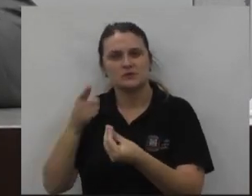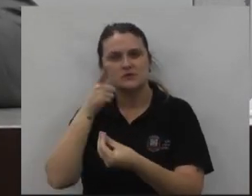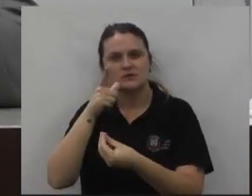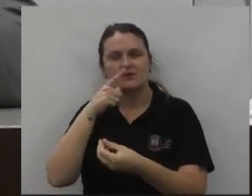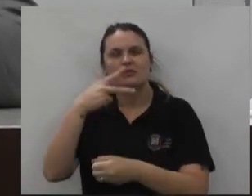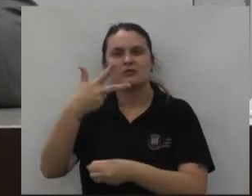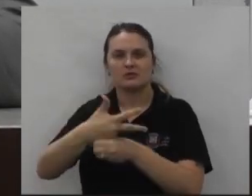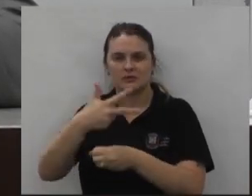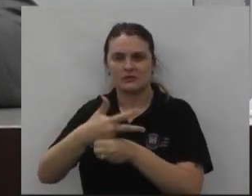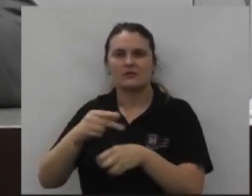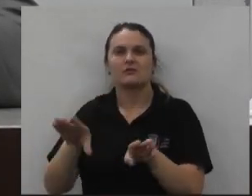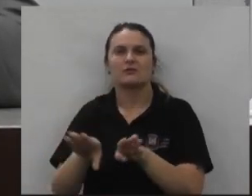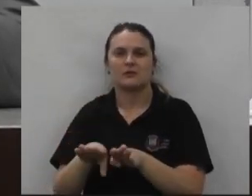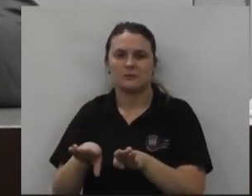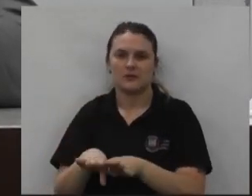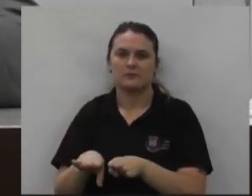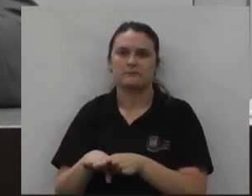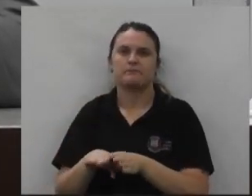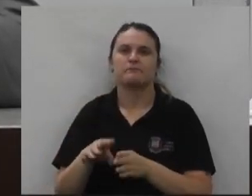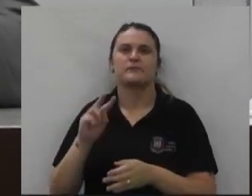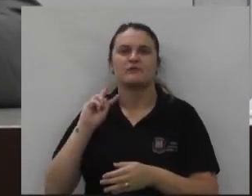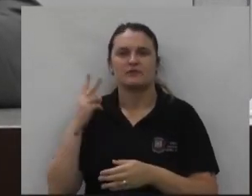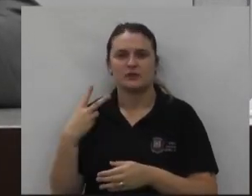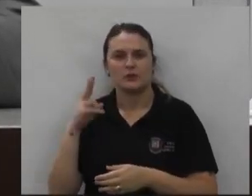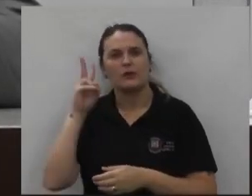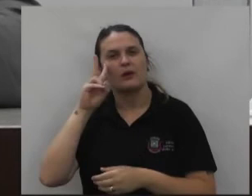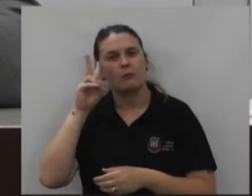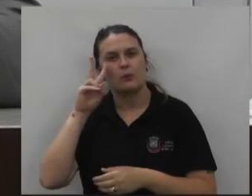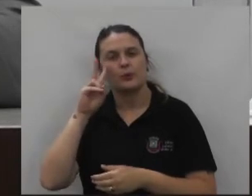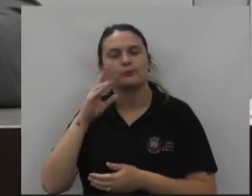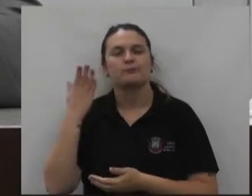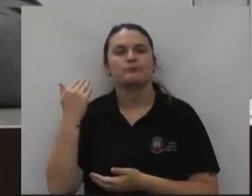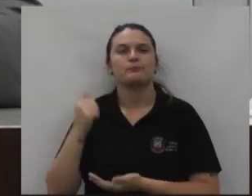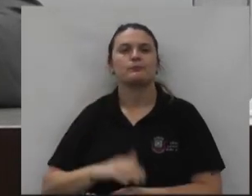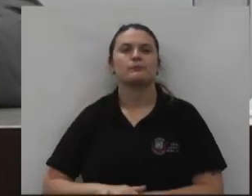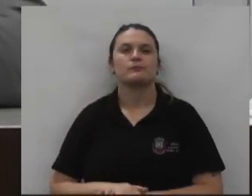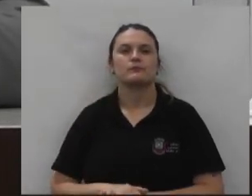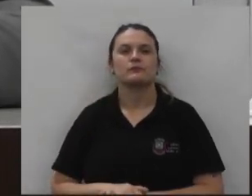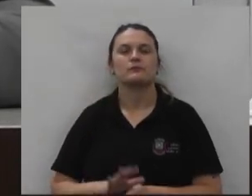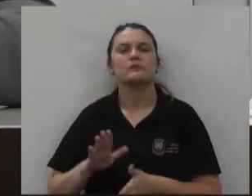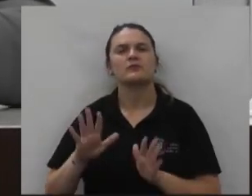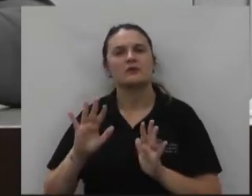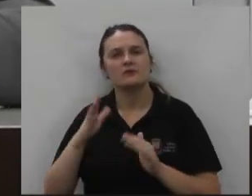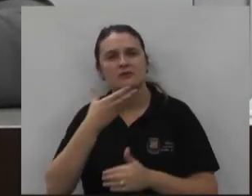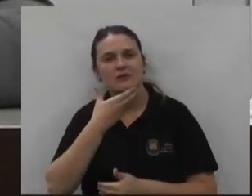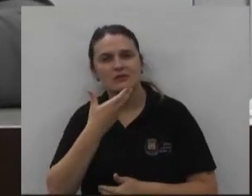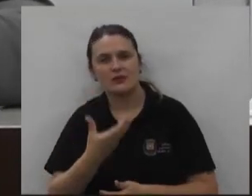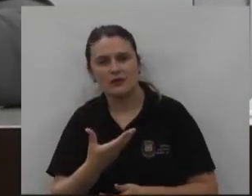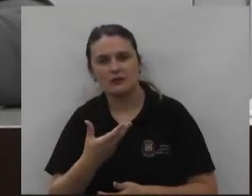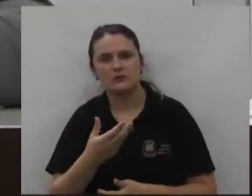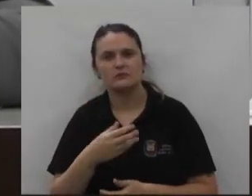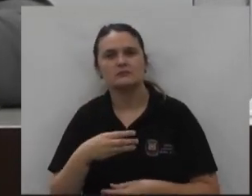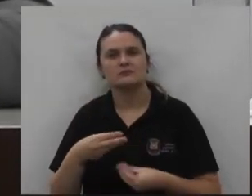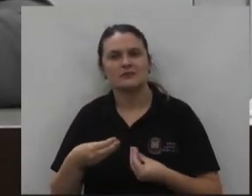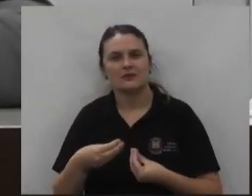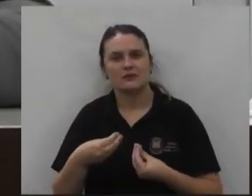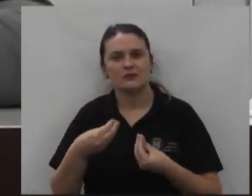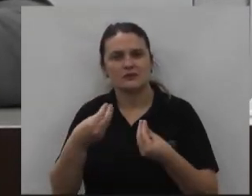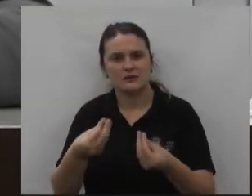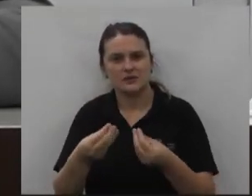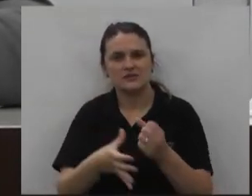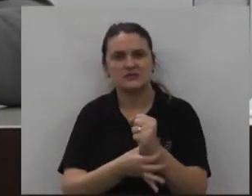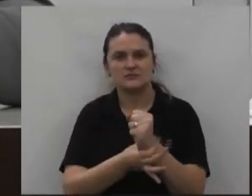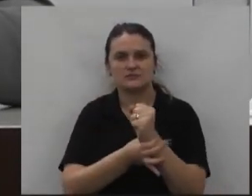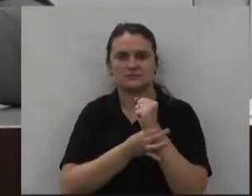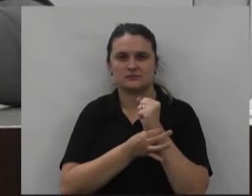a terceira idade também então o o vereador está me lembrando aqui no final do ano nós contemplamos